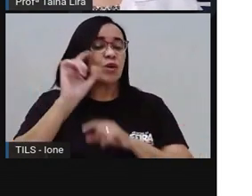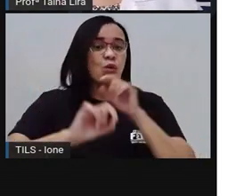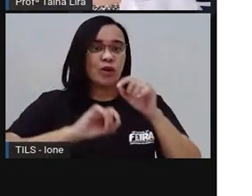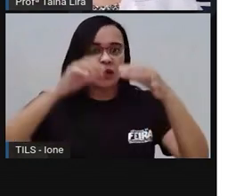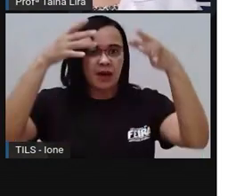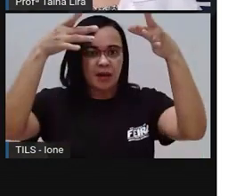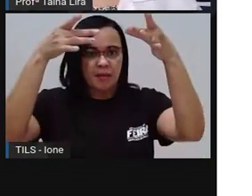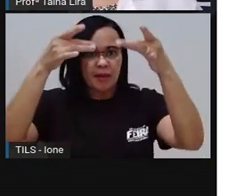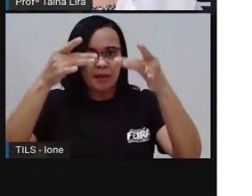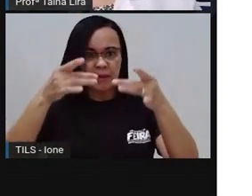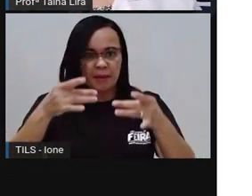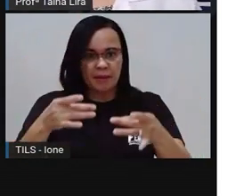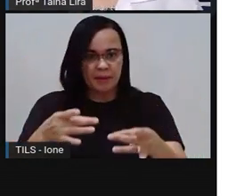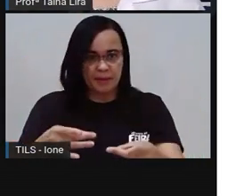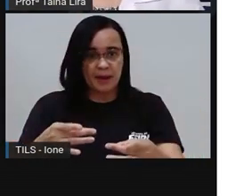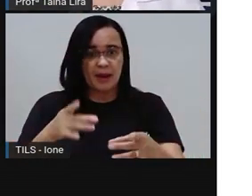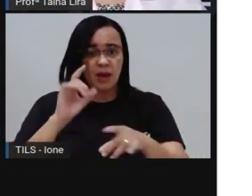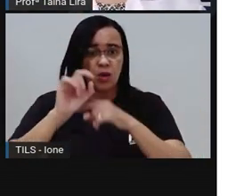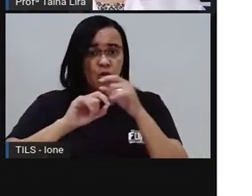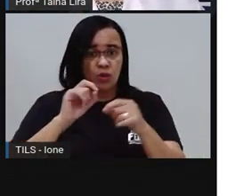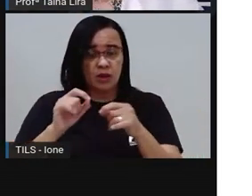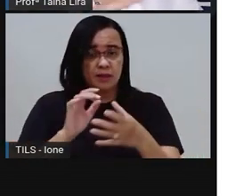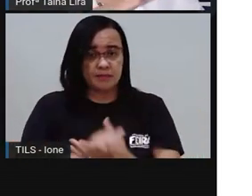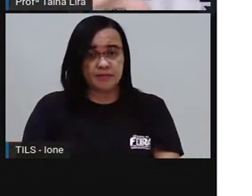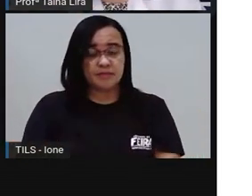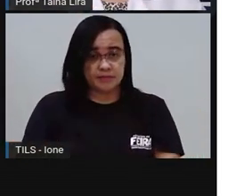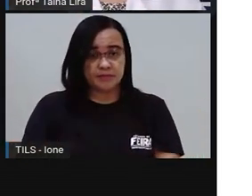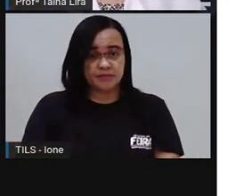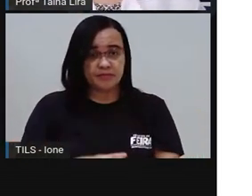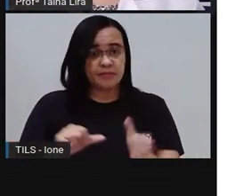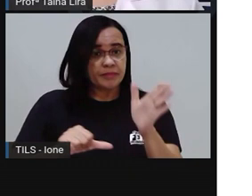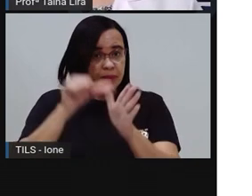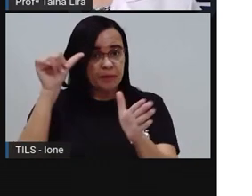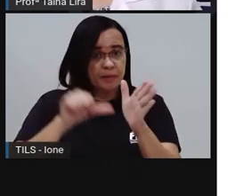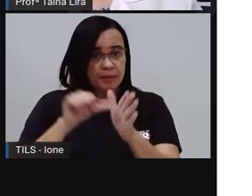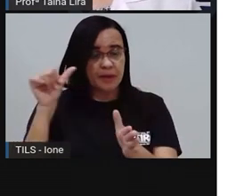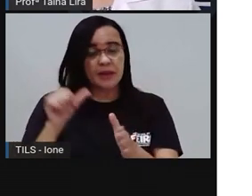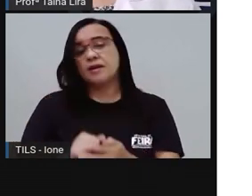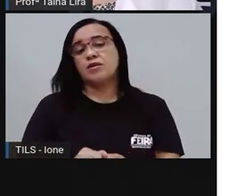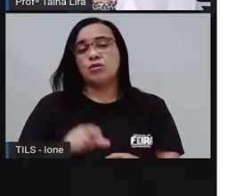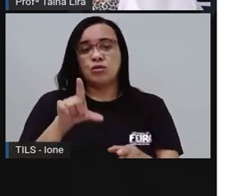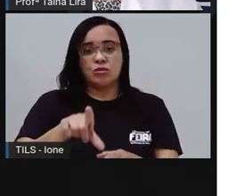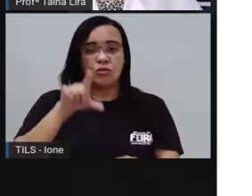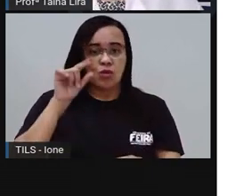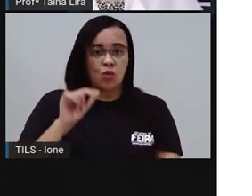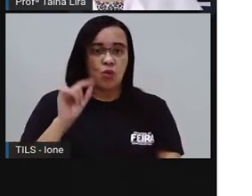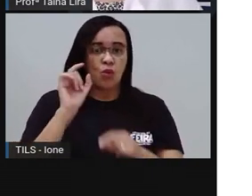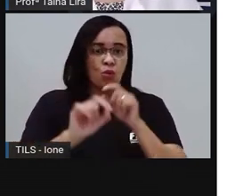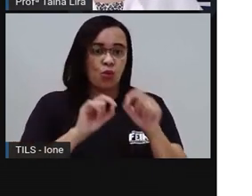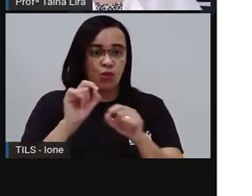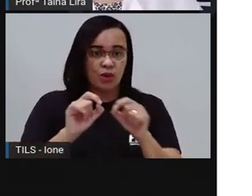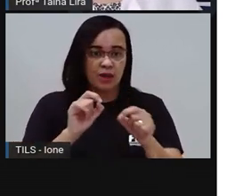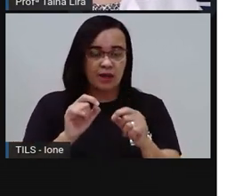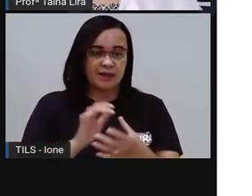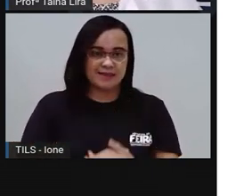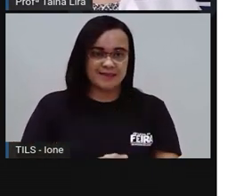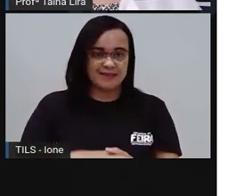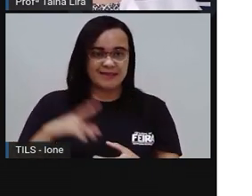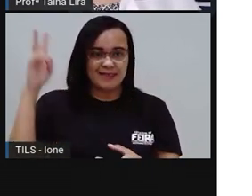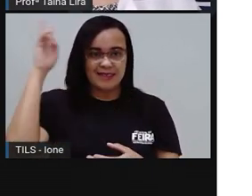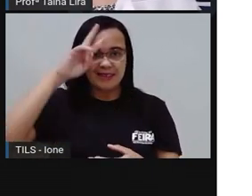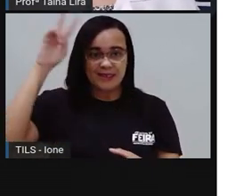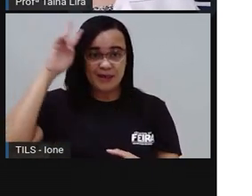vai ser Essa gravação Tá bom? Então a primeira coisa Que nós temos que fazer Que lembrando Que a PRO já